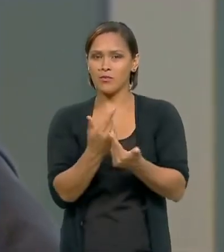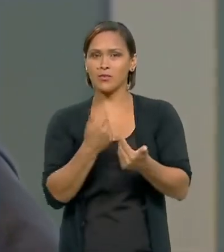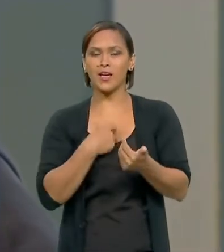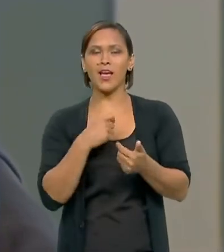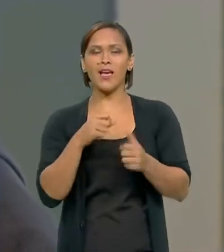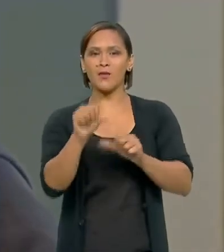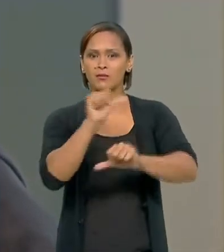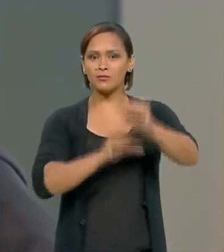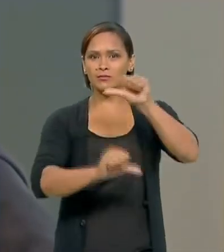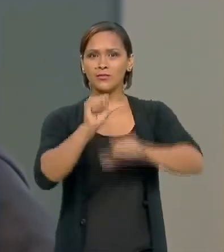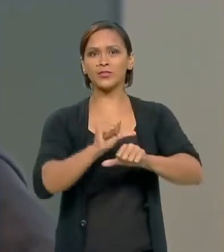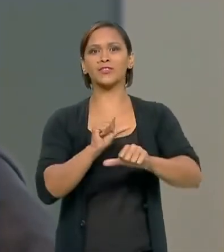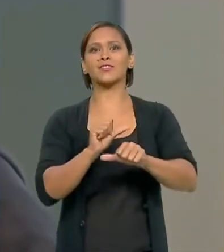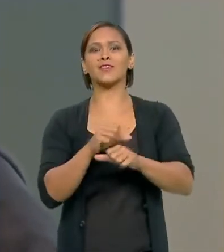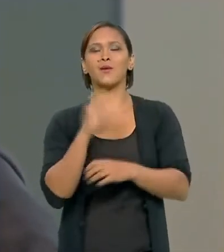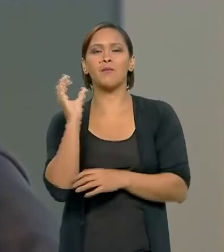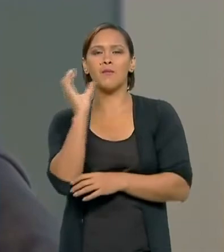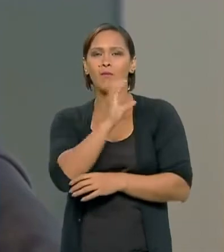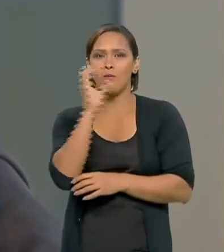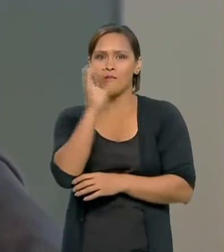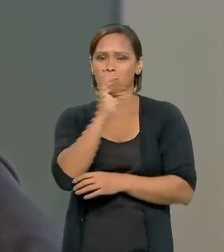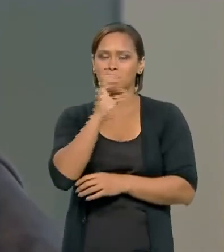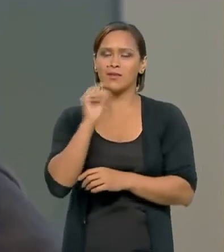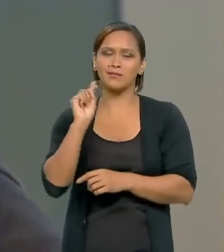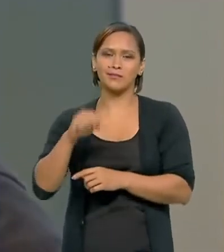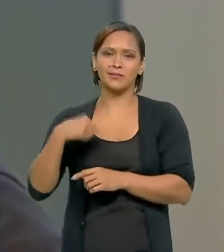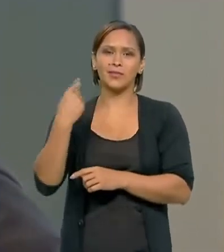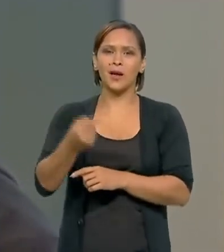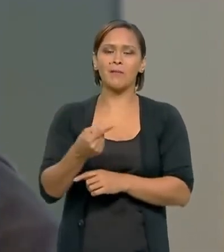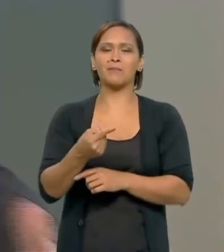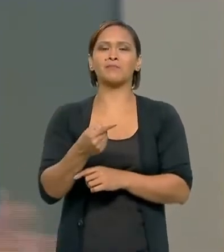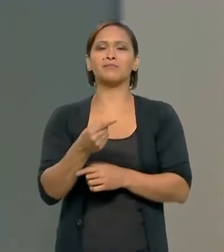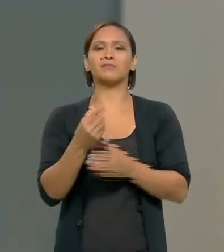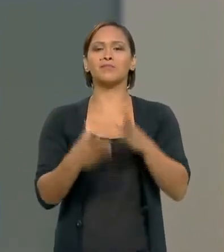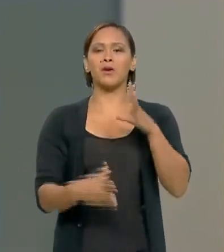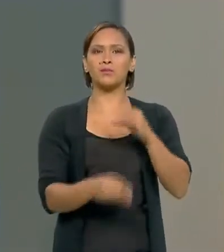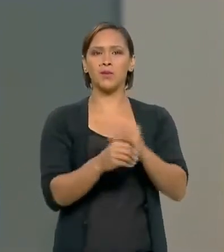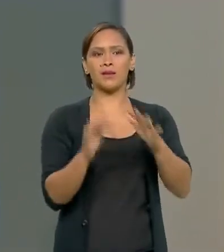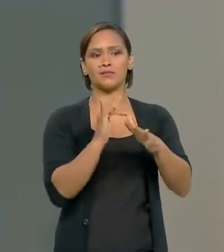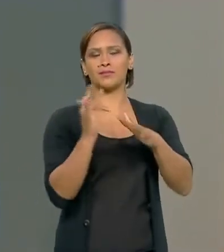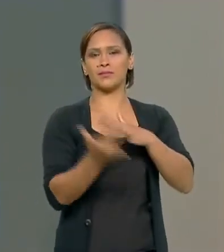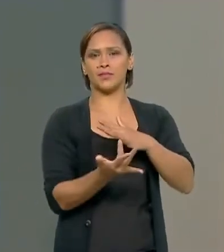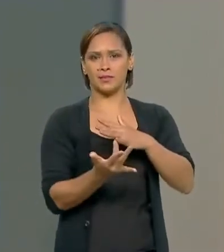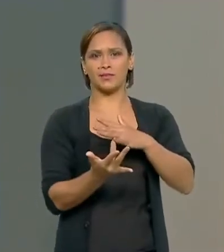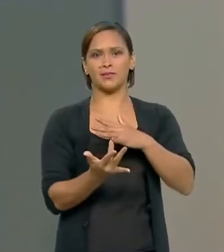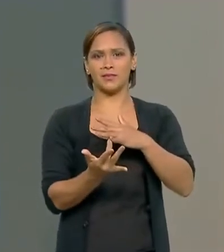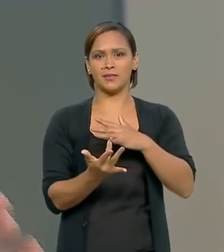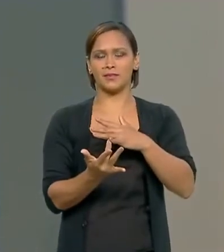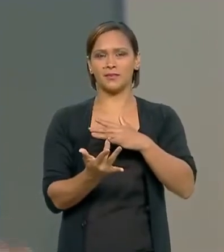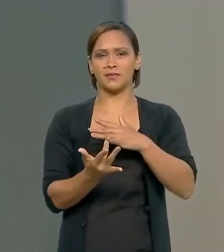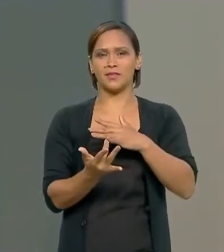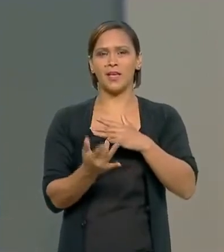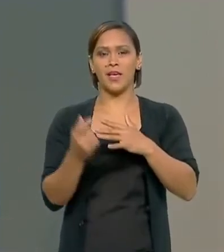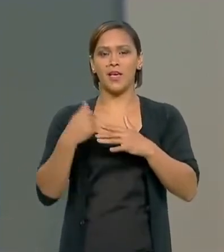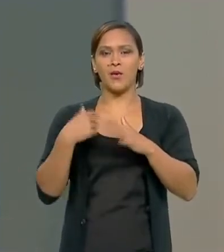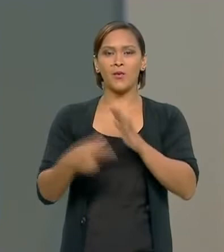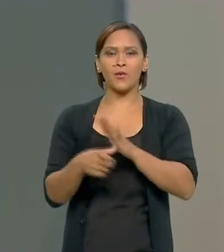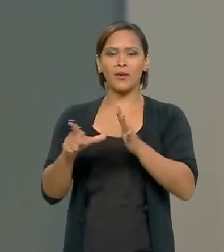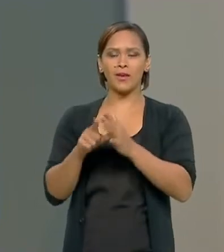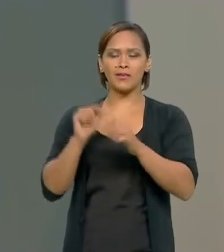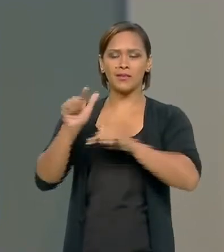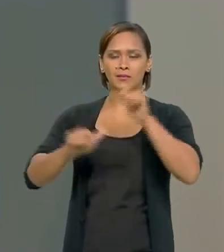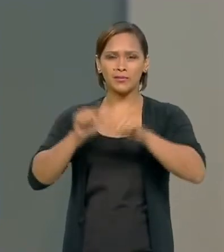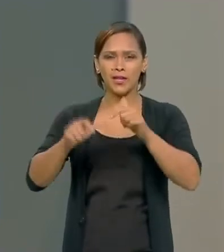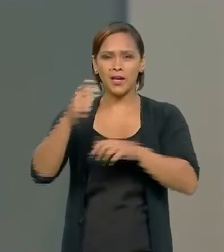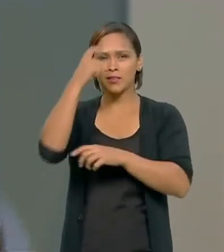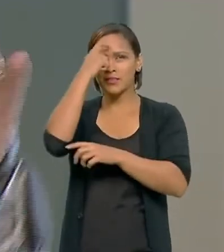transformação violenta após o advento das redes sociais. Aquilo que era trabalho